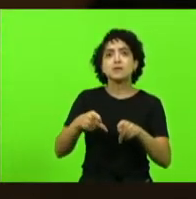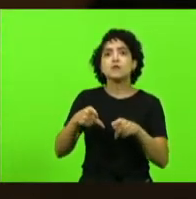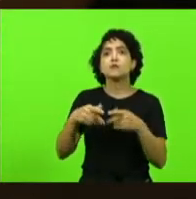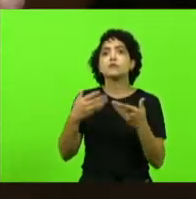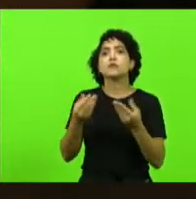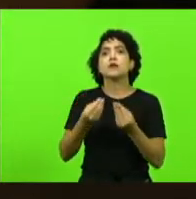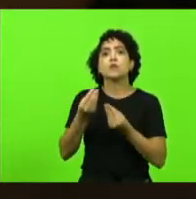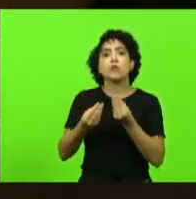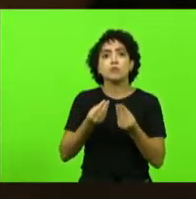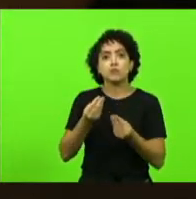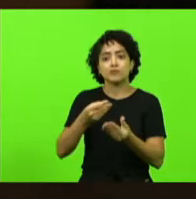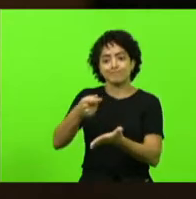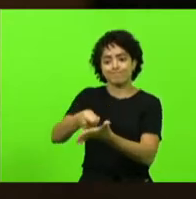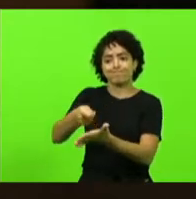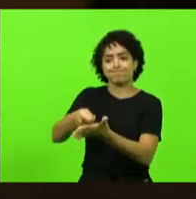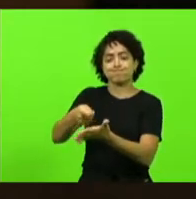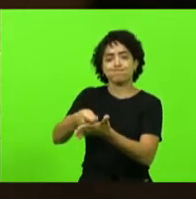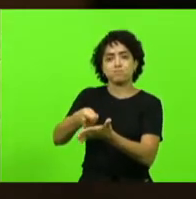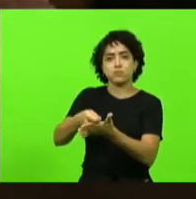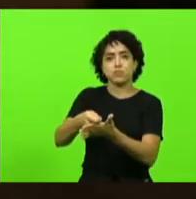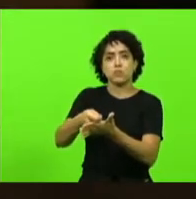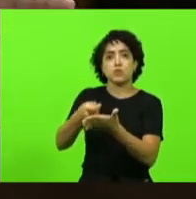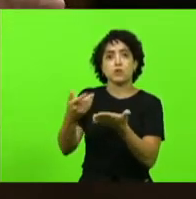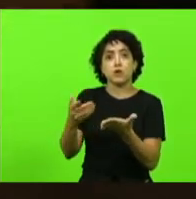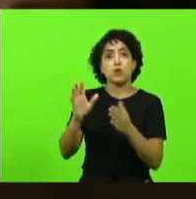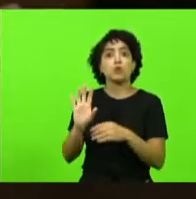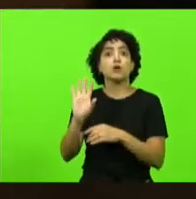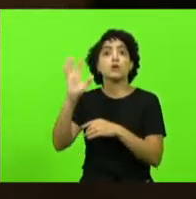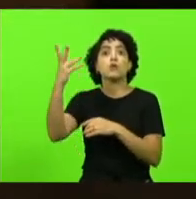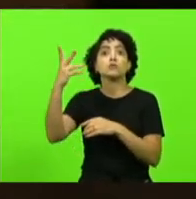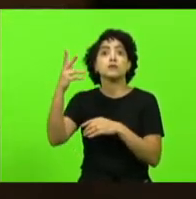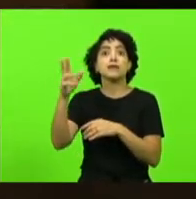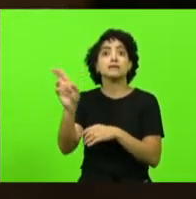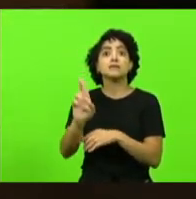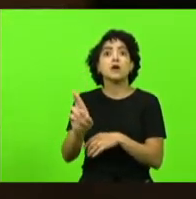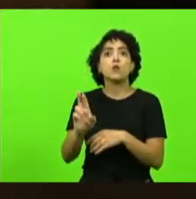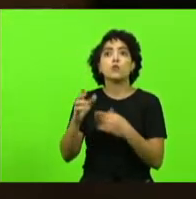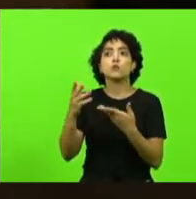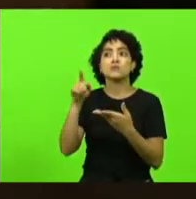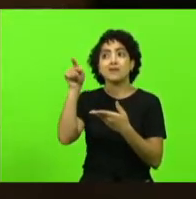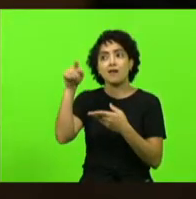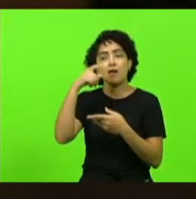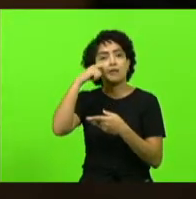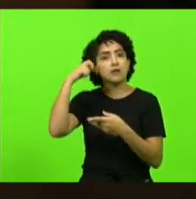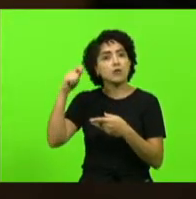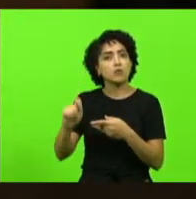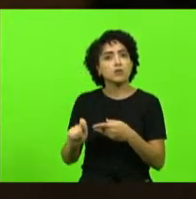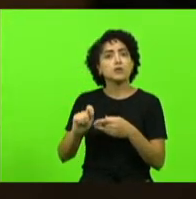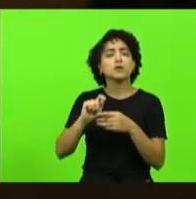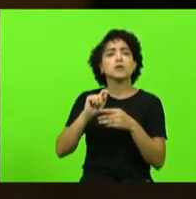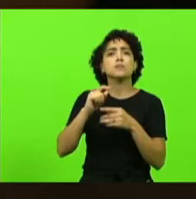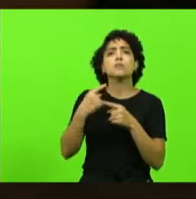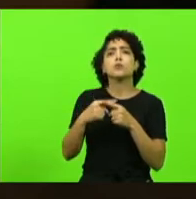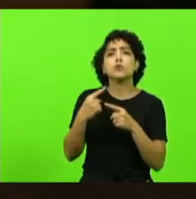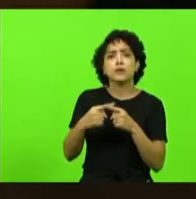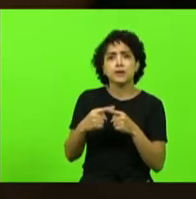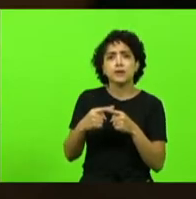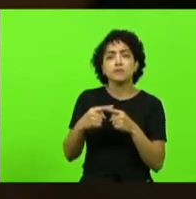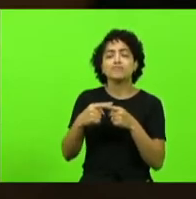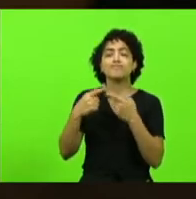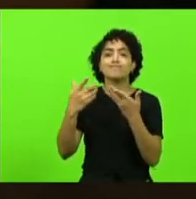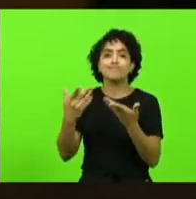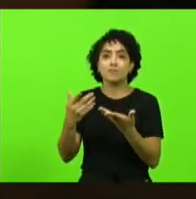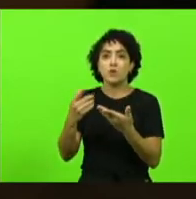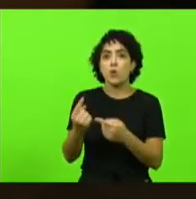o que acontece na Rússia hoje o que acontece na Rússia e na Ucrânia é fruto da vontade de um único